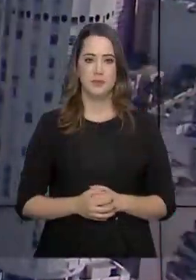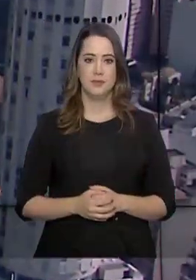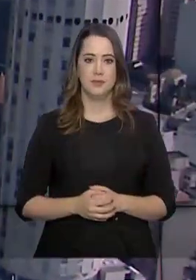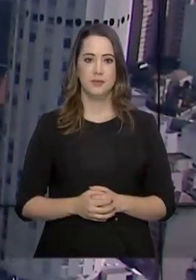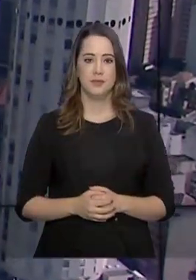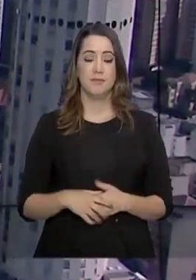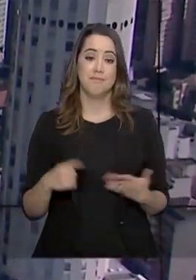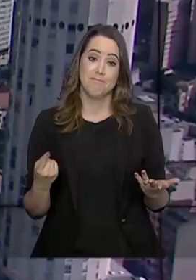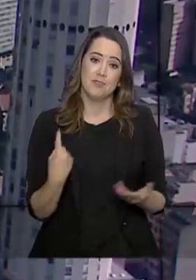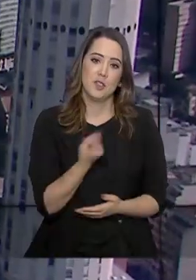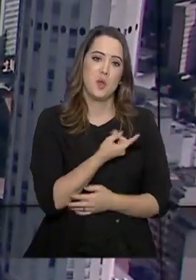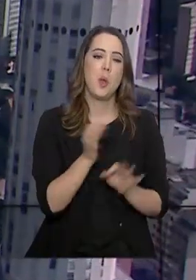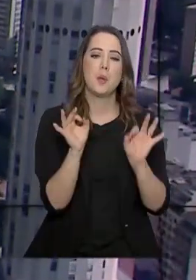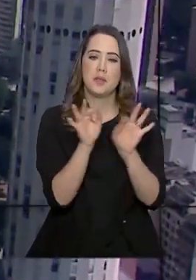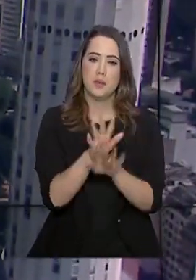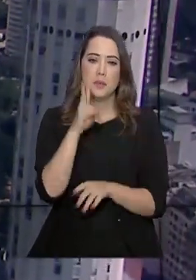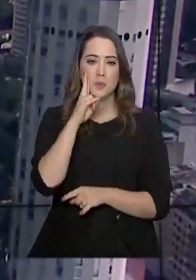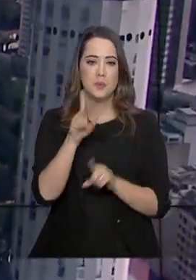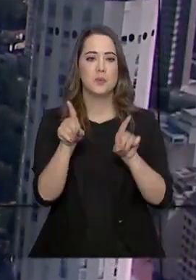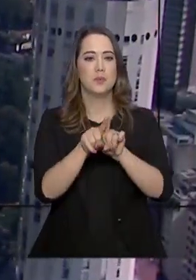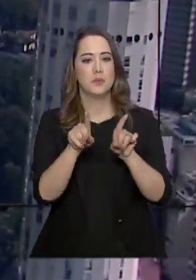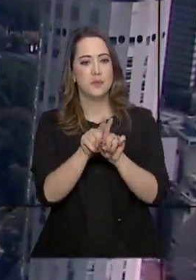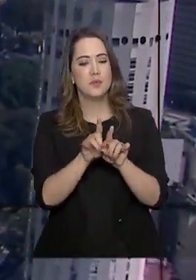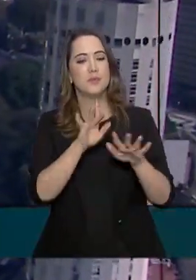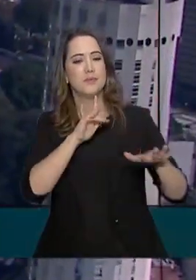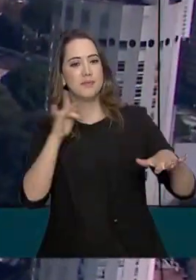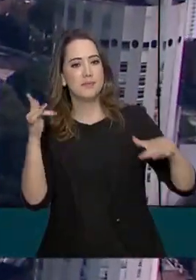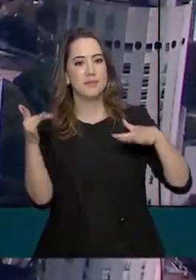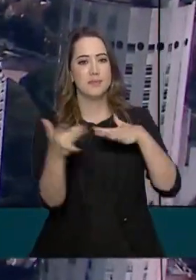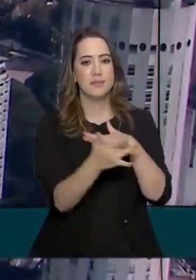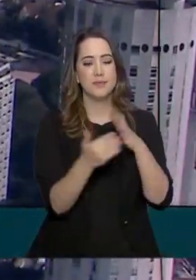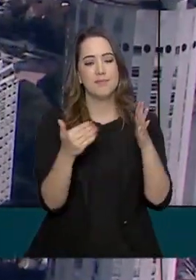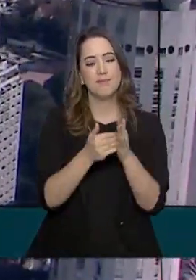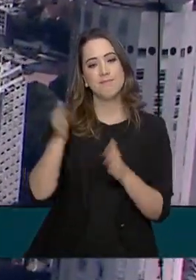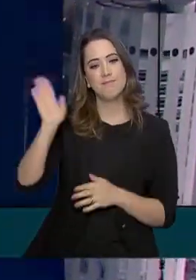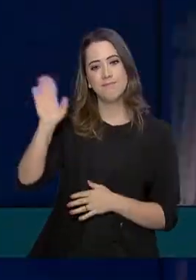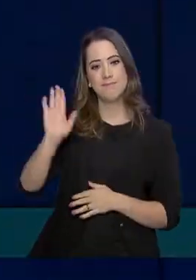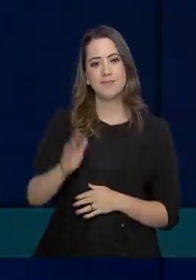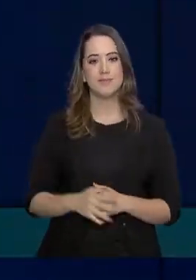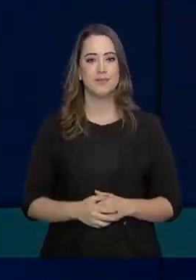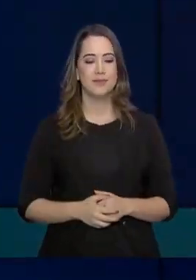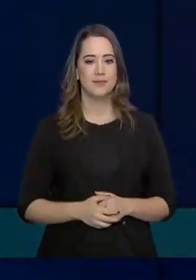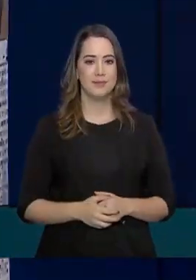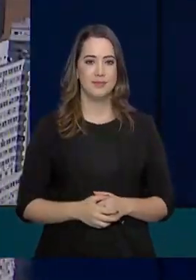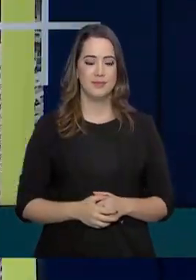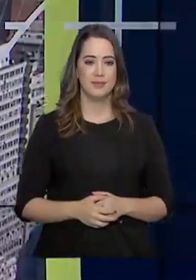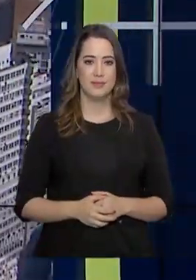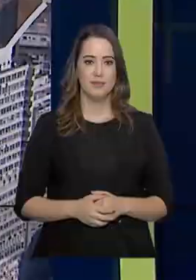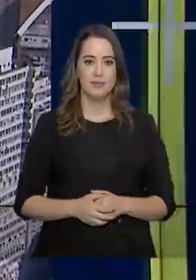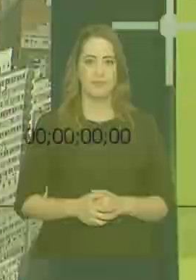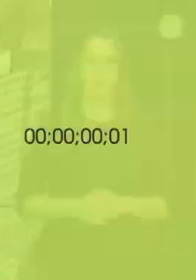O governo agora fica por aqui. Continue nos acompanhando pelas redes sociais. Até a próxima edição.